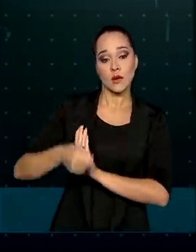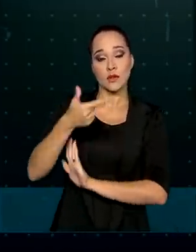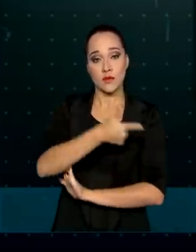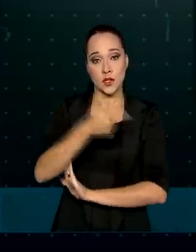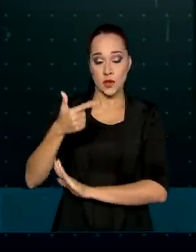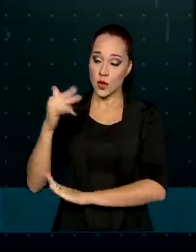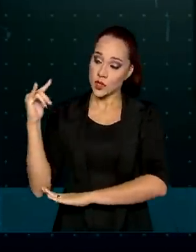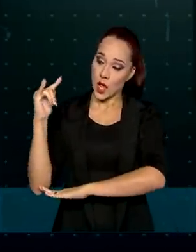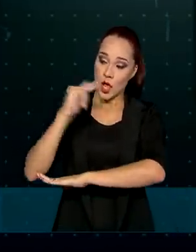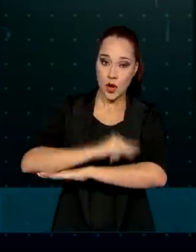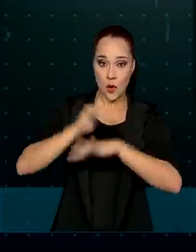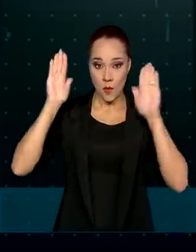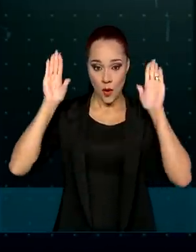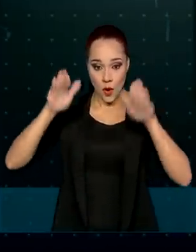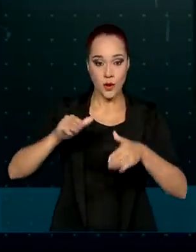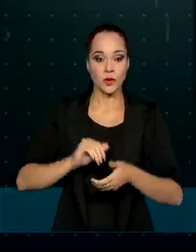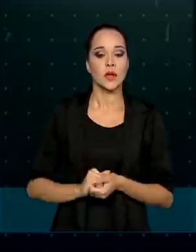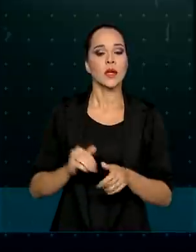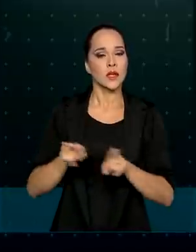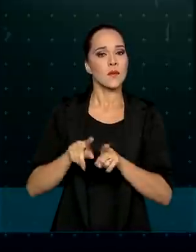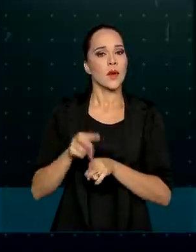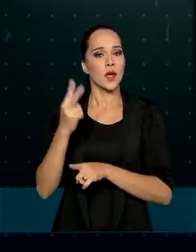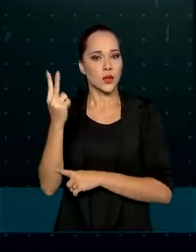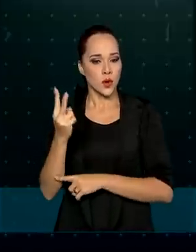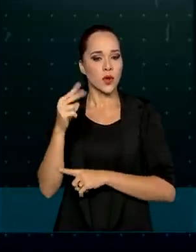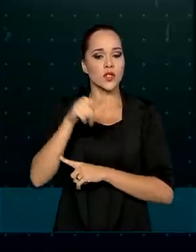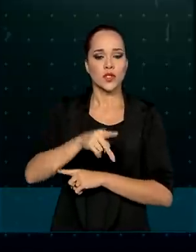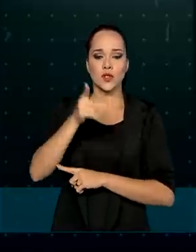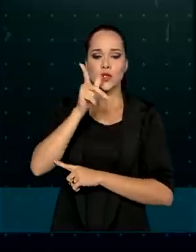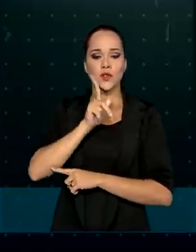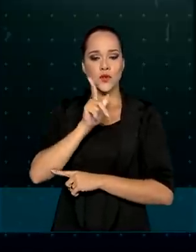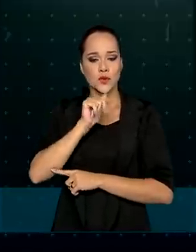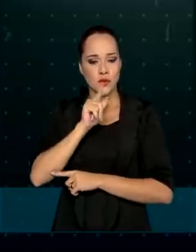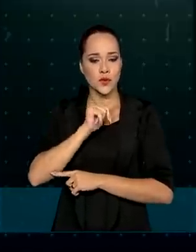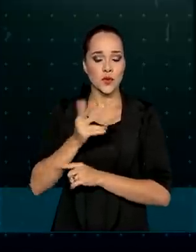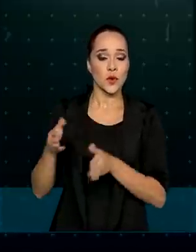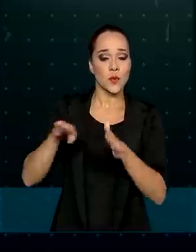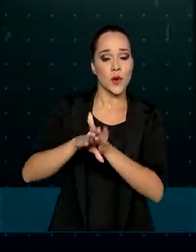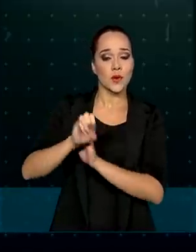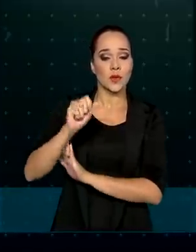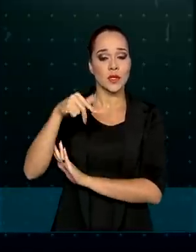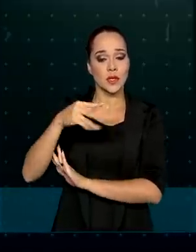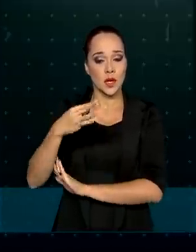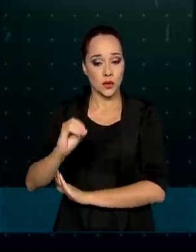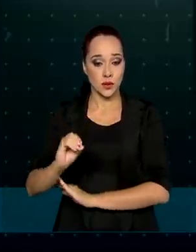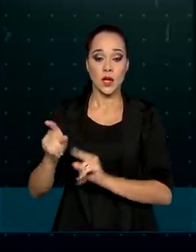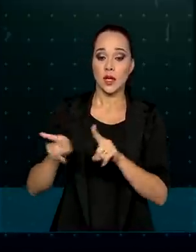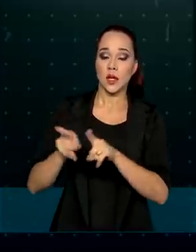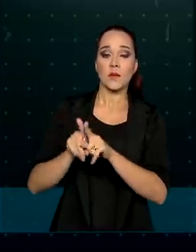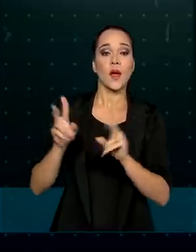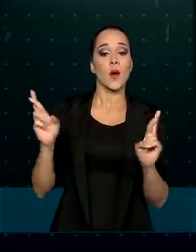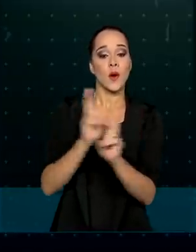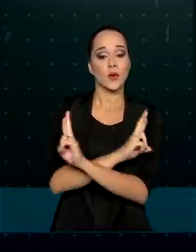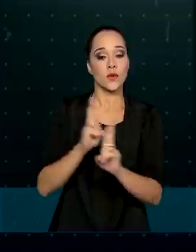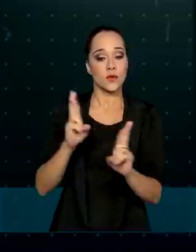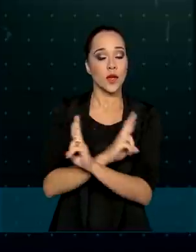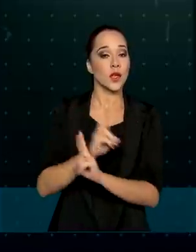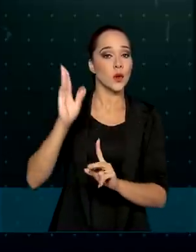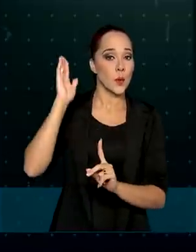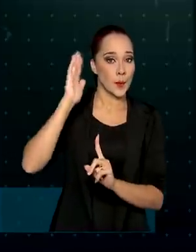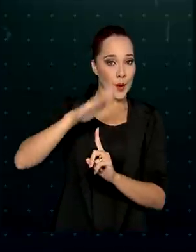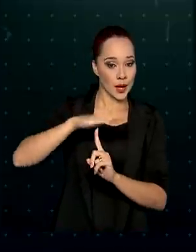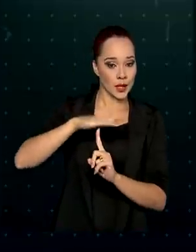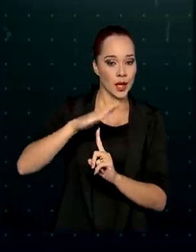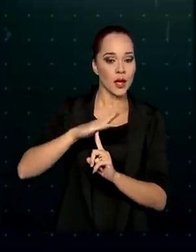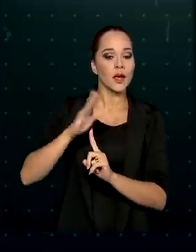aeroportos, o arrendamento de dois terminais de líquidos do Porto de Santos e a concessão das rodovias do Paraná e da